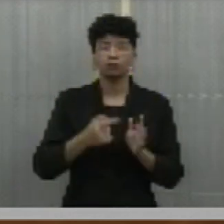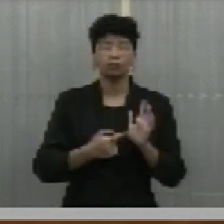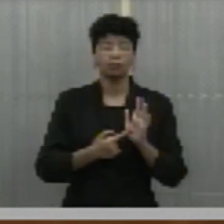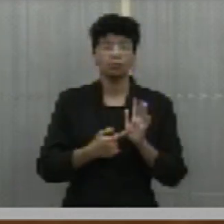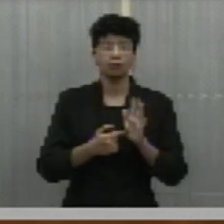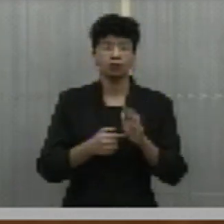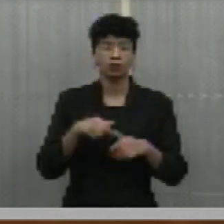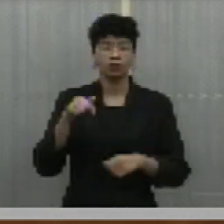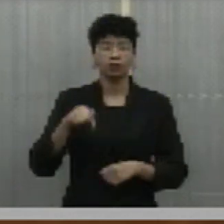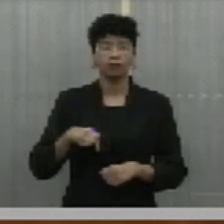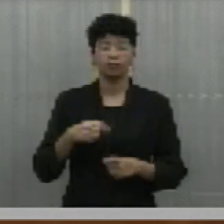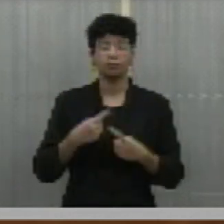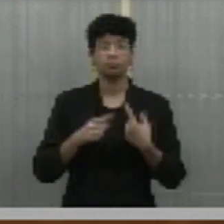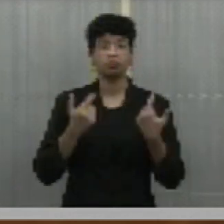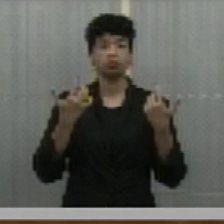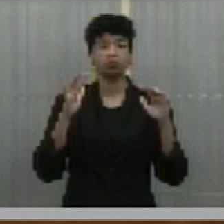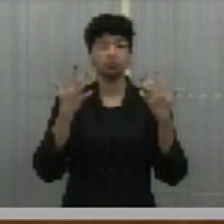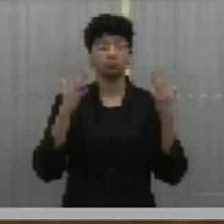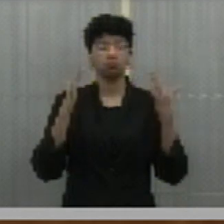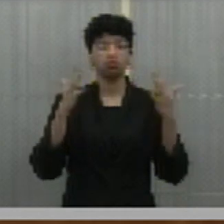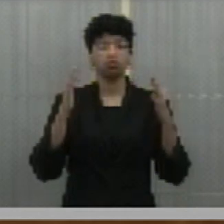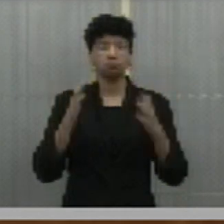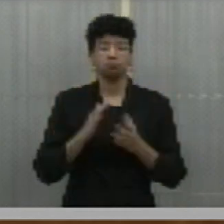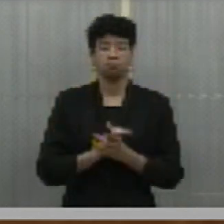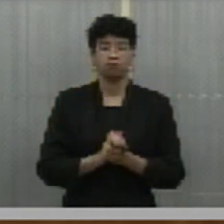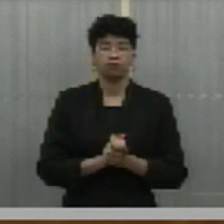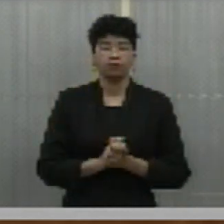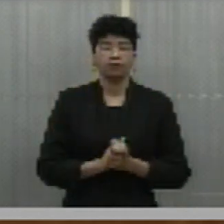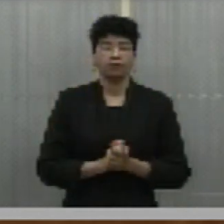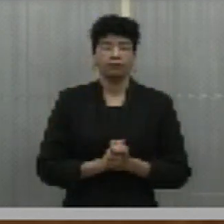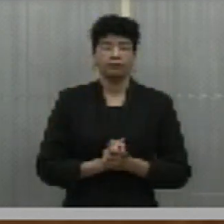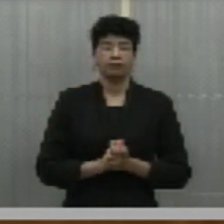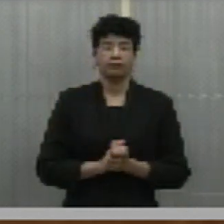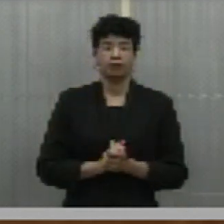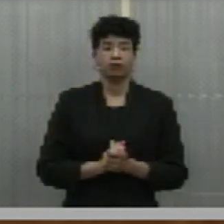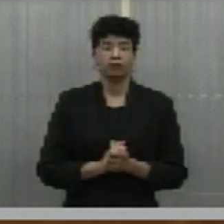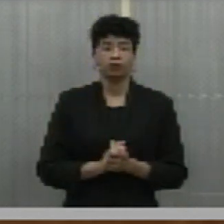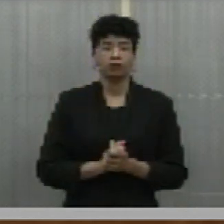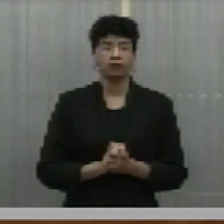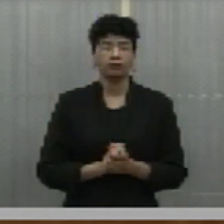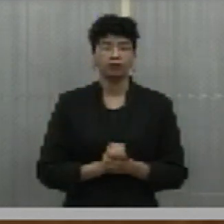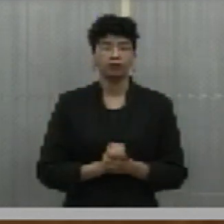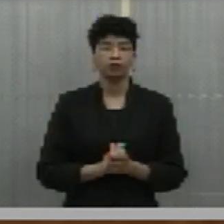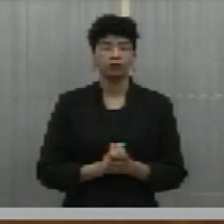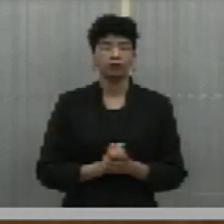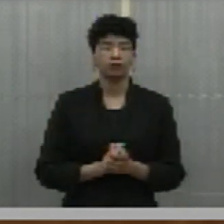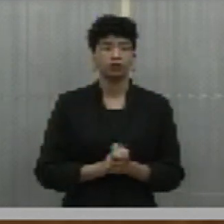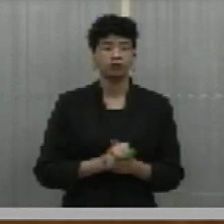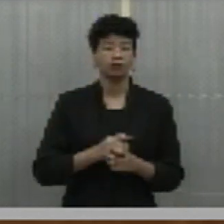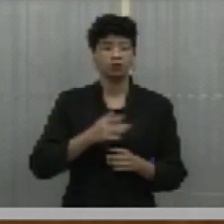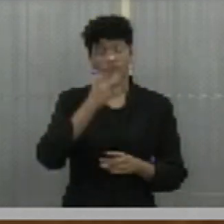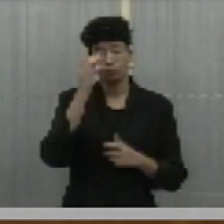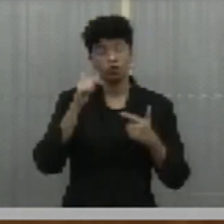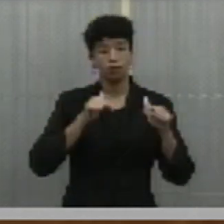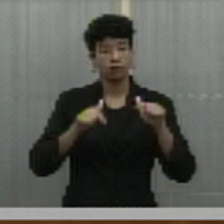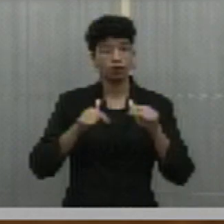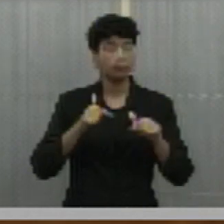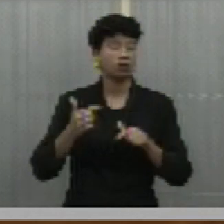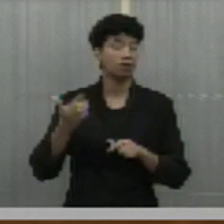aqui, que essa homenagem se faz referência aos trabalhadores do passado que